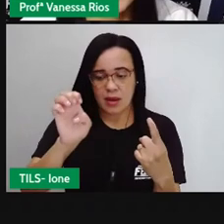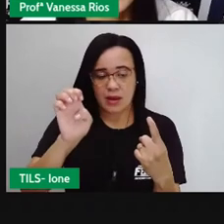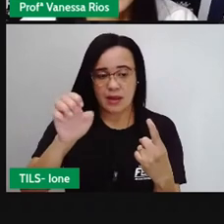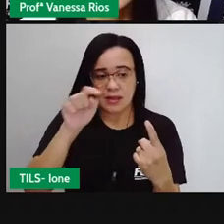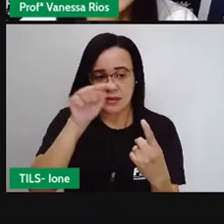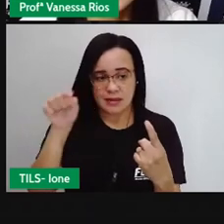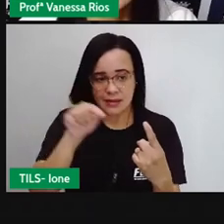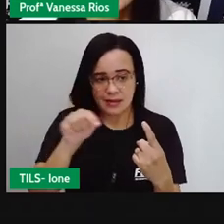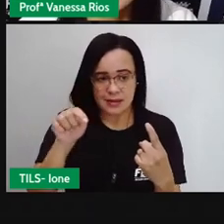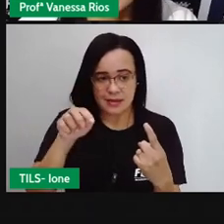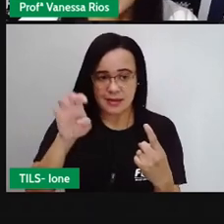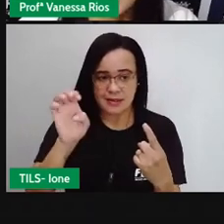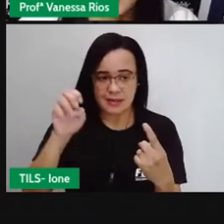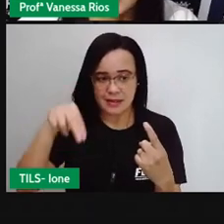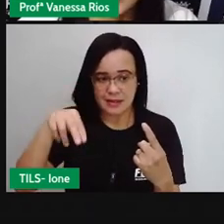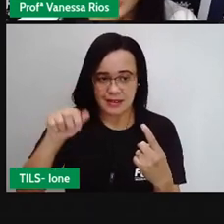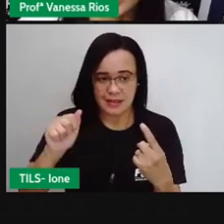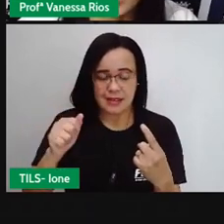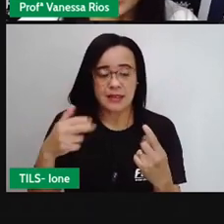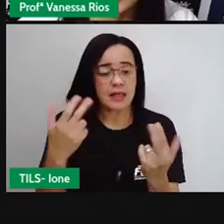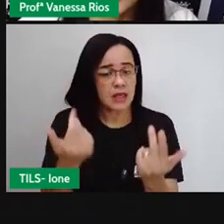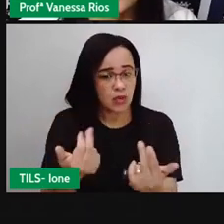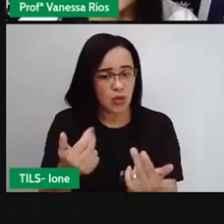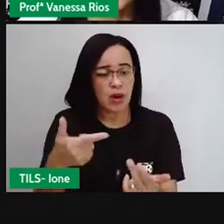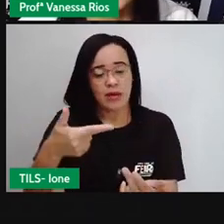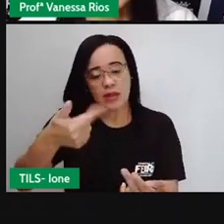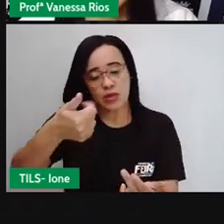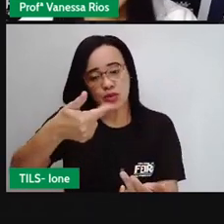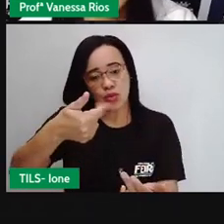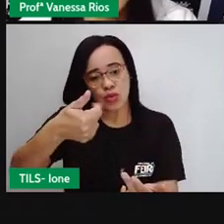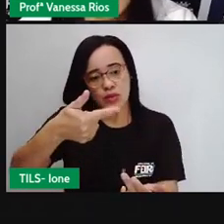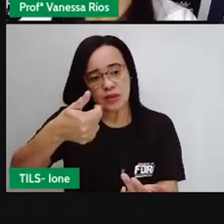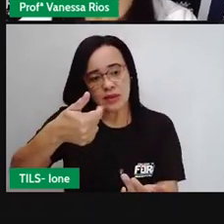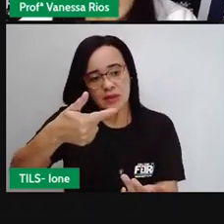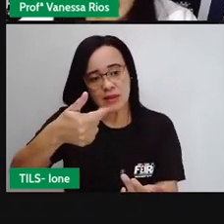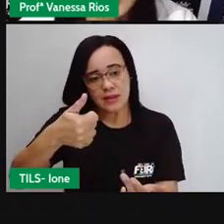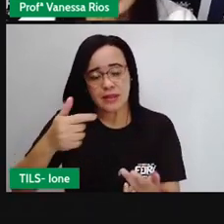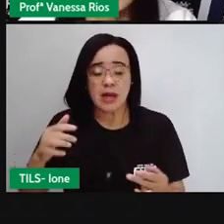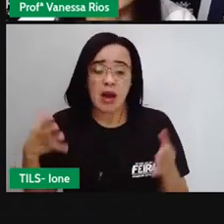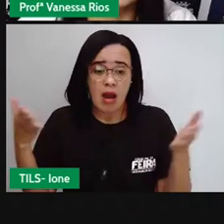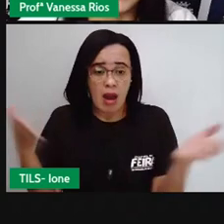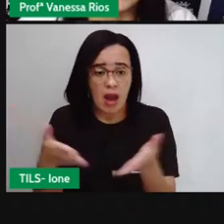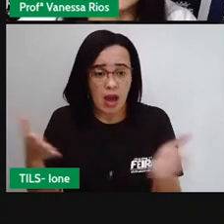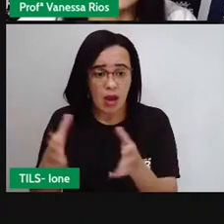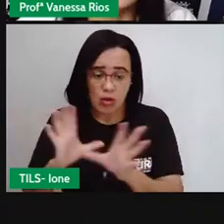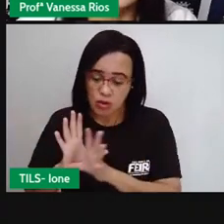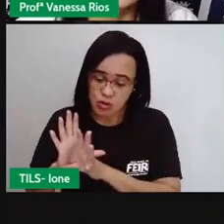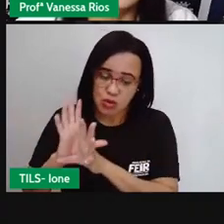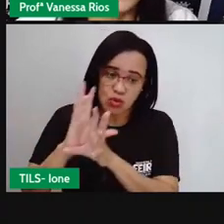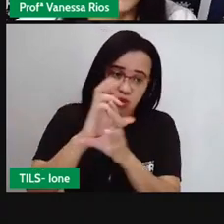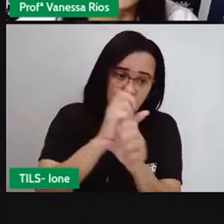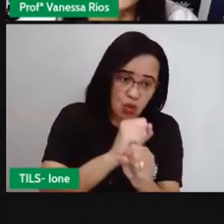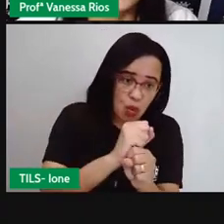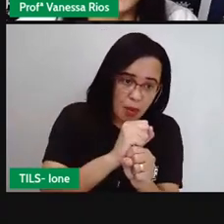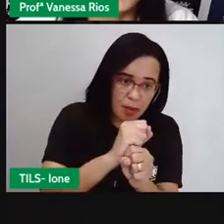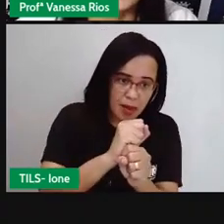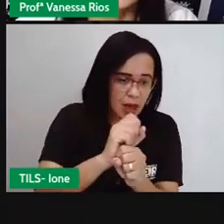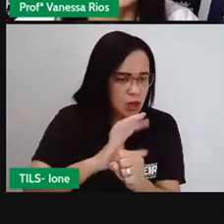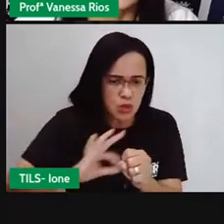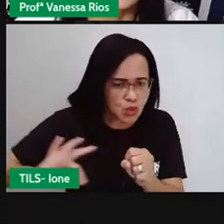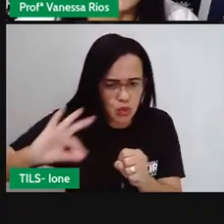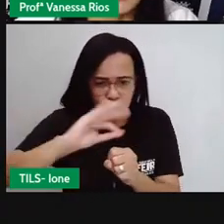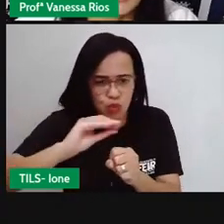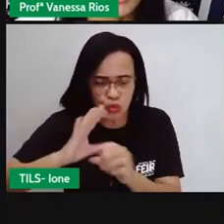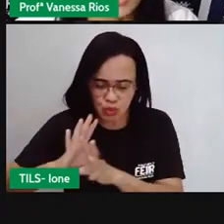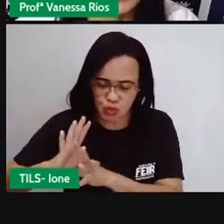quero saber quantas frutas compraram ao todo eu vou somar todos os valores encontrados então a continha é